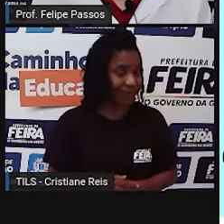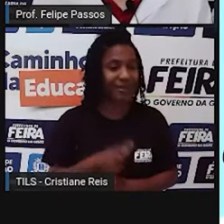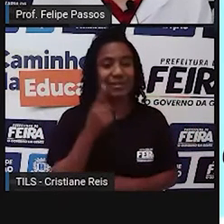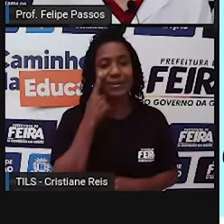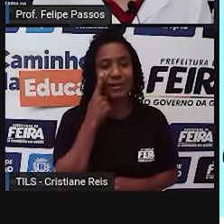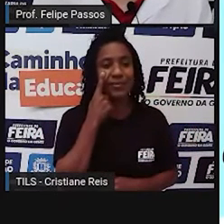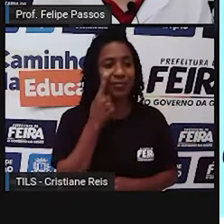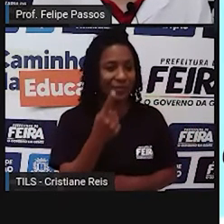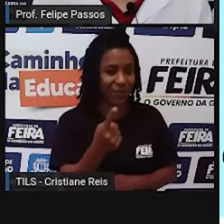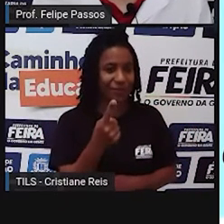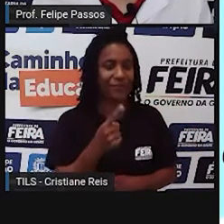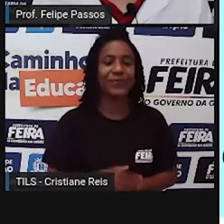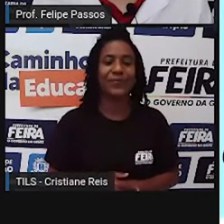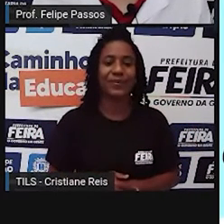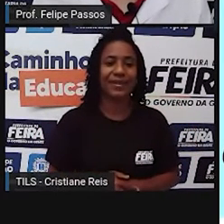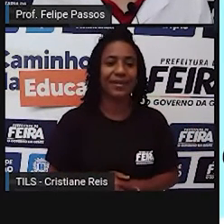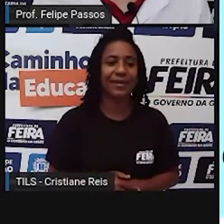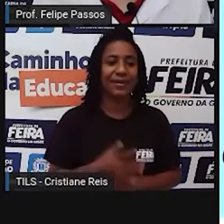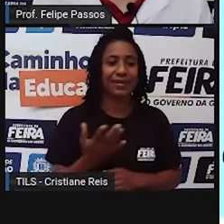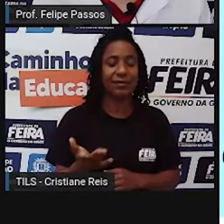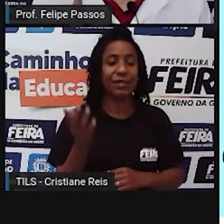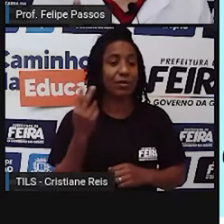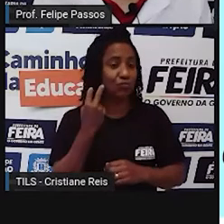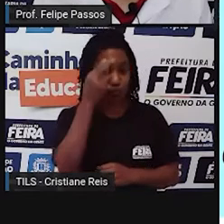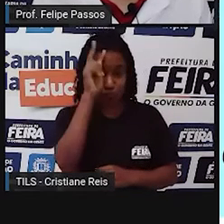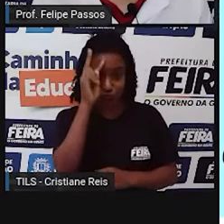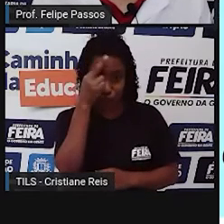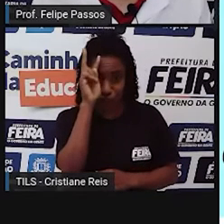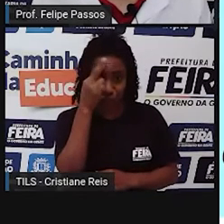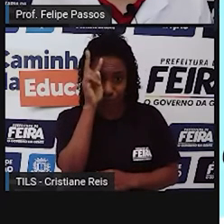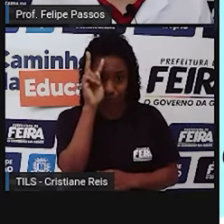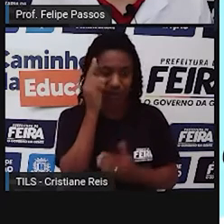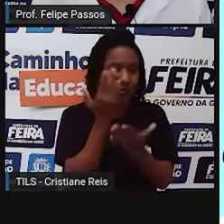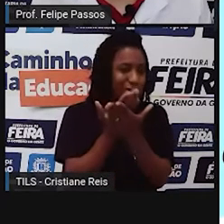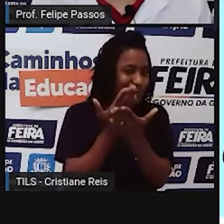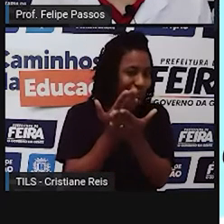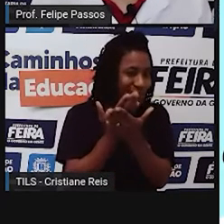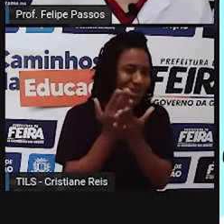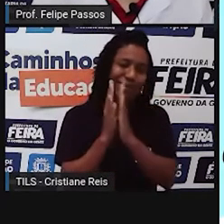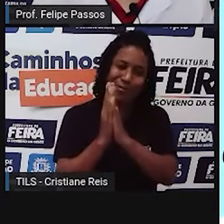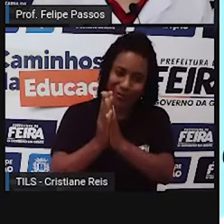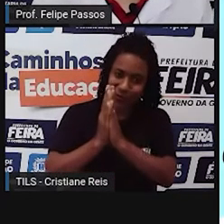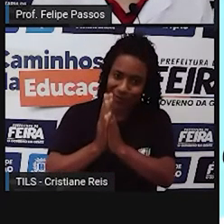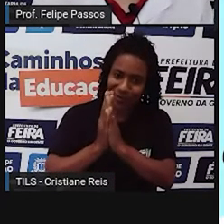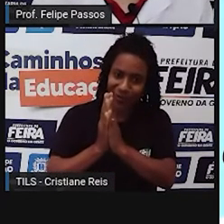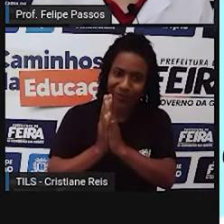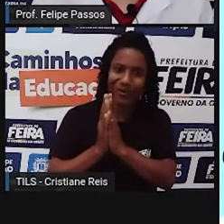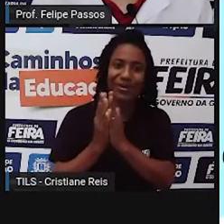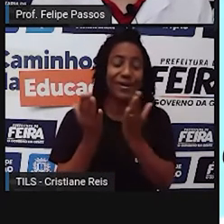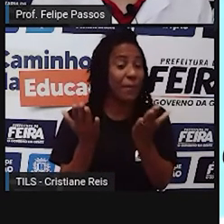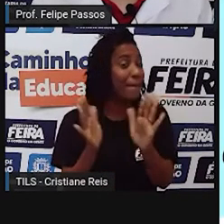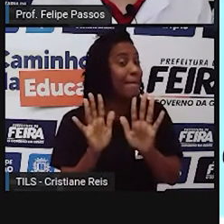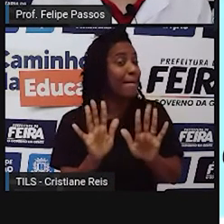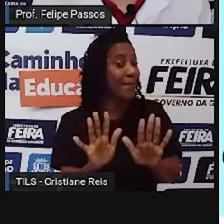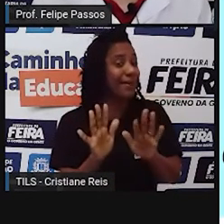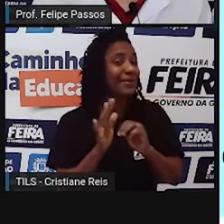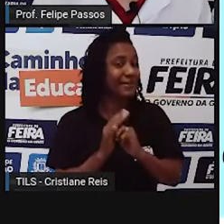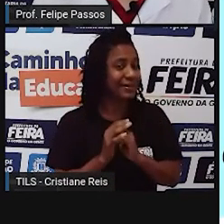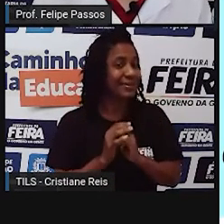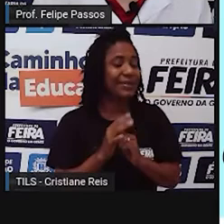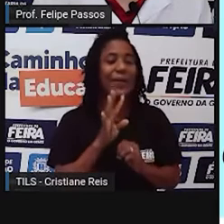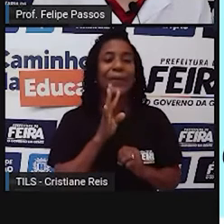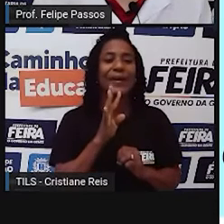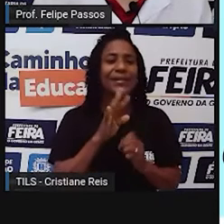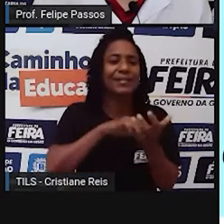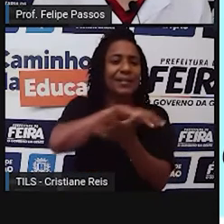quem já deu uma lida nos assuntos de história, espero que a gente esteja estudando, pessoal, por favor. Mas, vocês já devem ter ouvido falar de Revolução